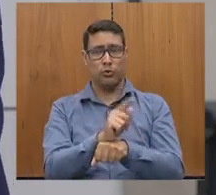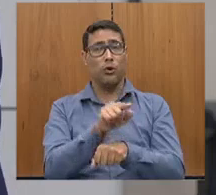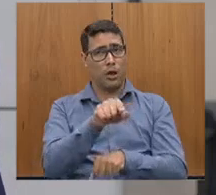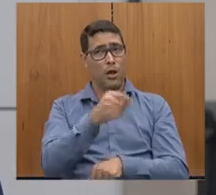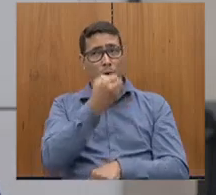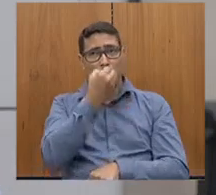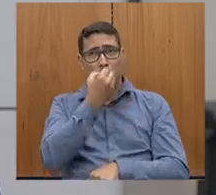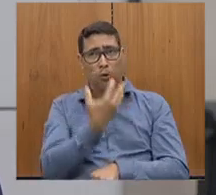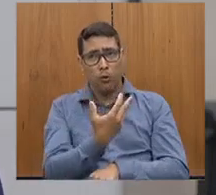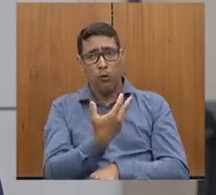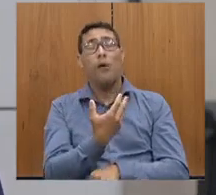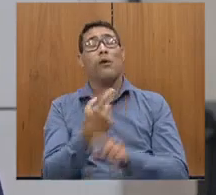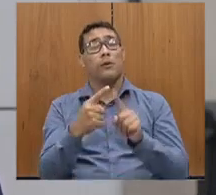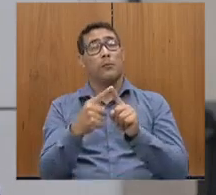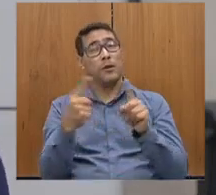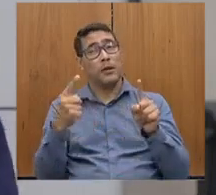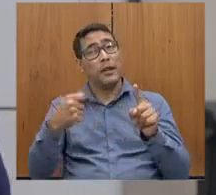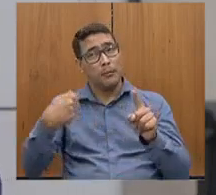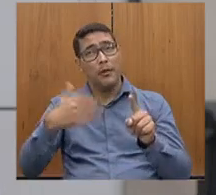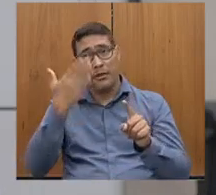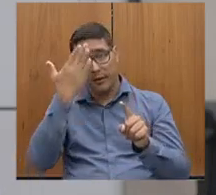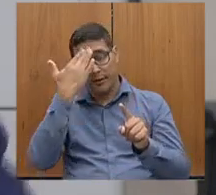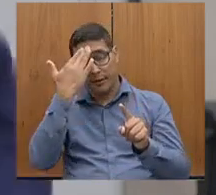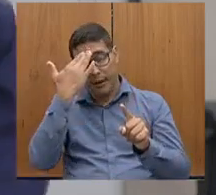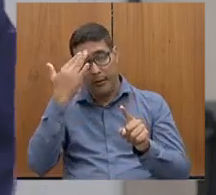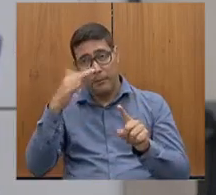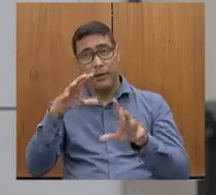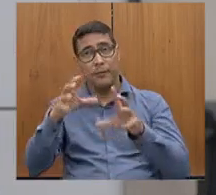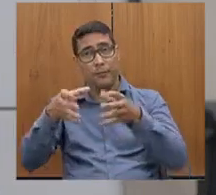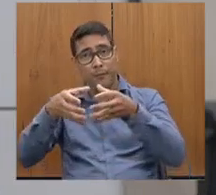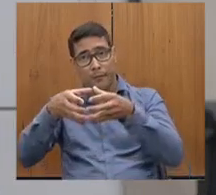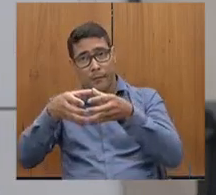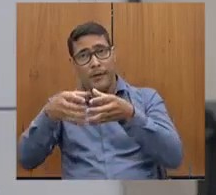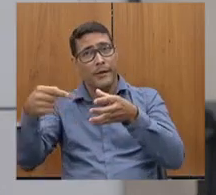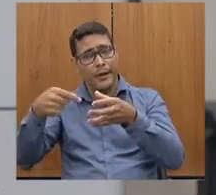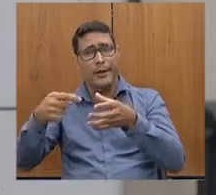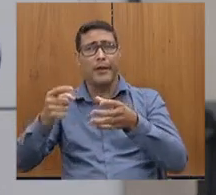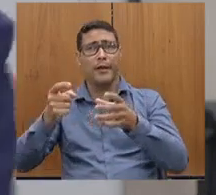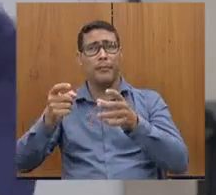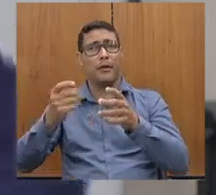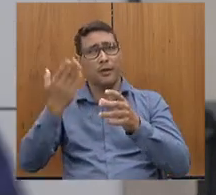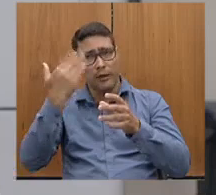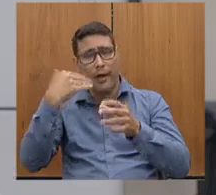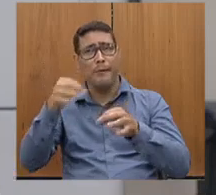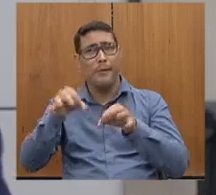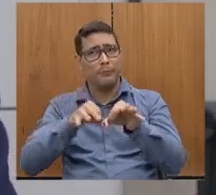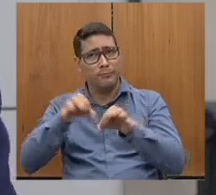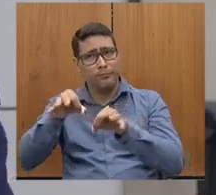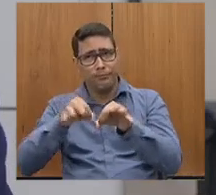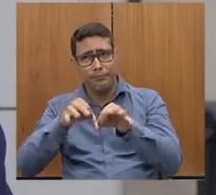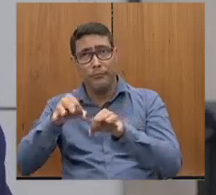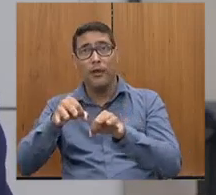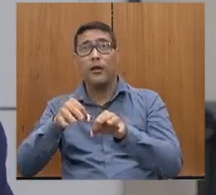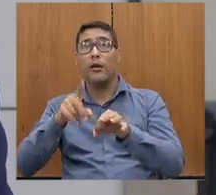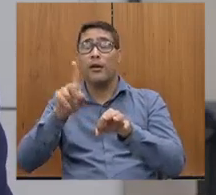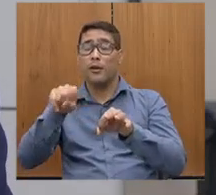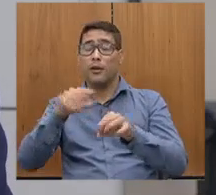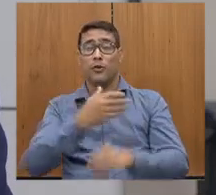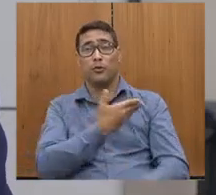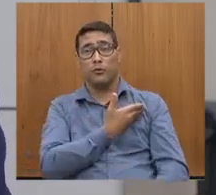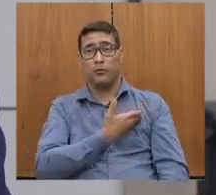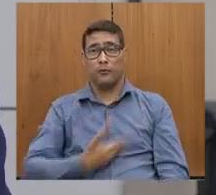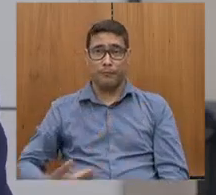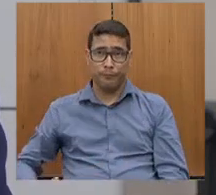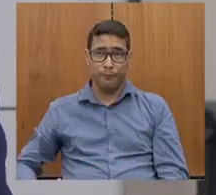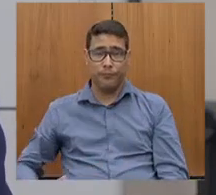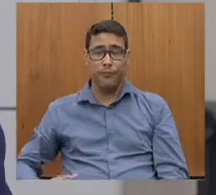equipe, tem que ter uma equipe acima da média, diferenciada. e o governador Romeu Zema realmente soube fazer